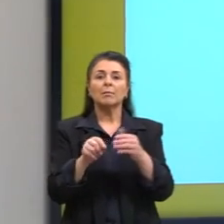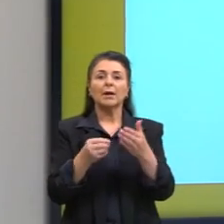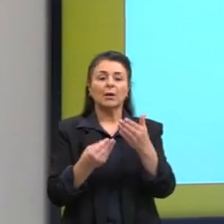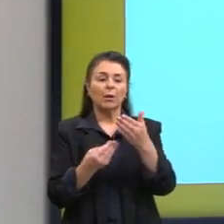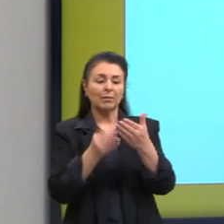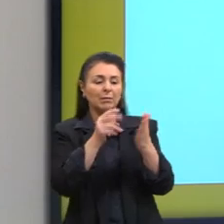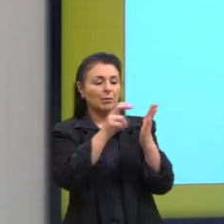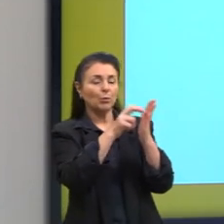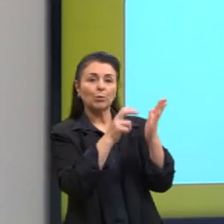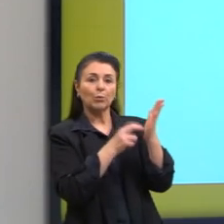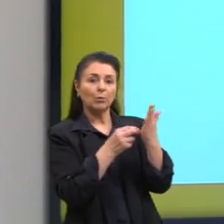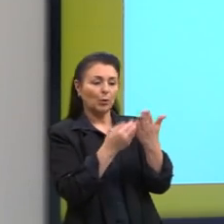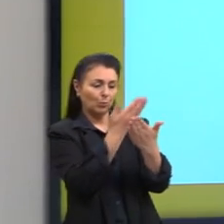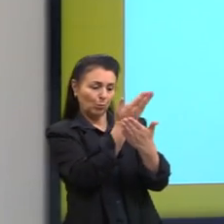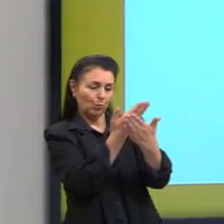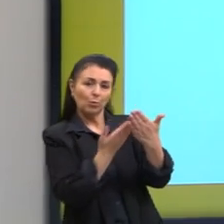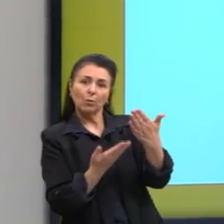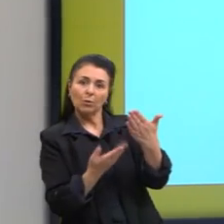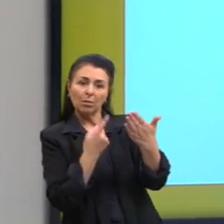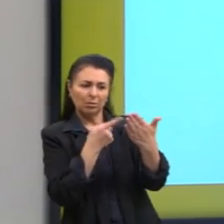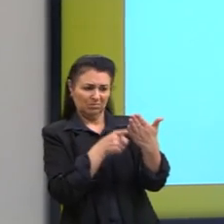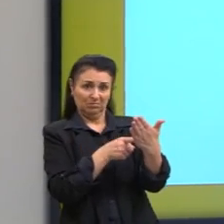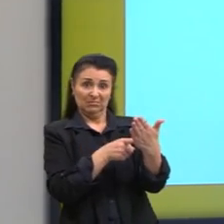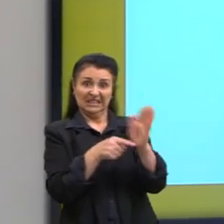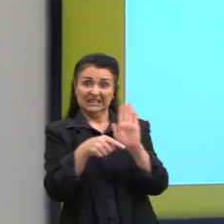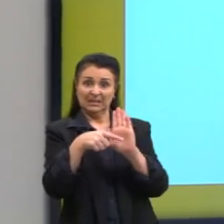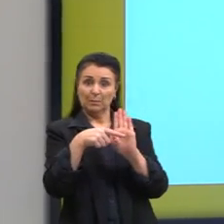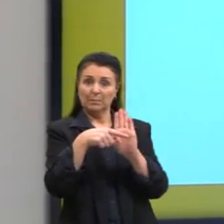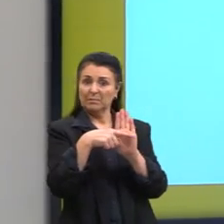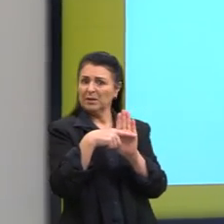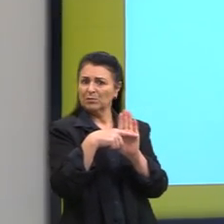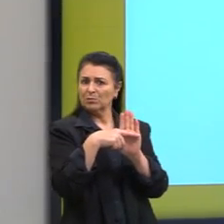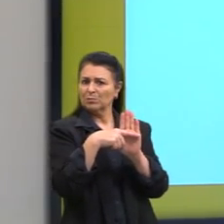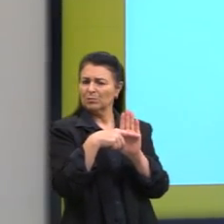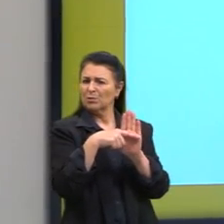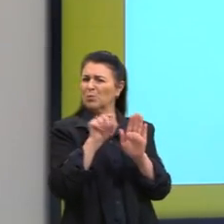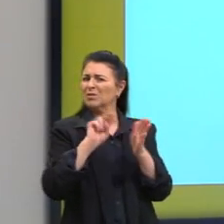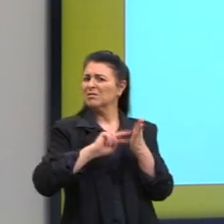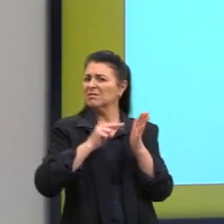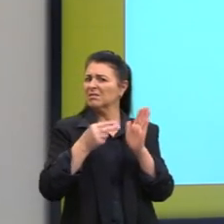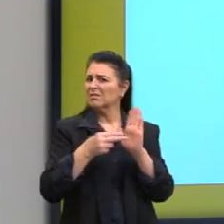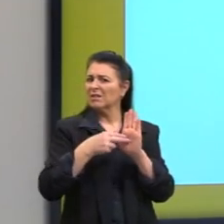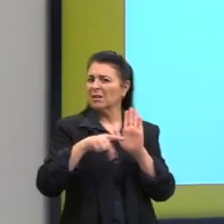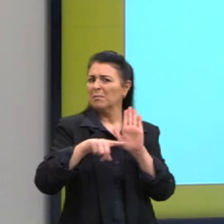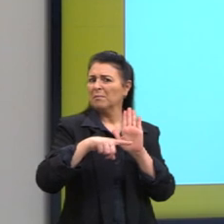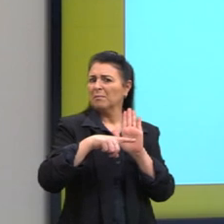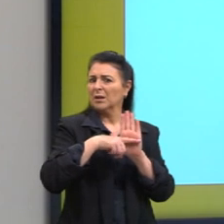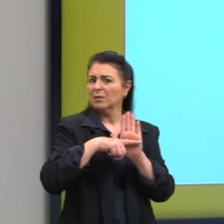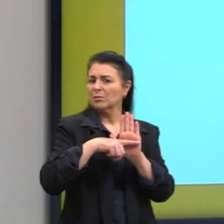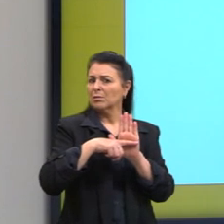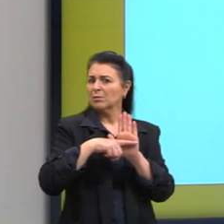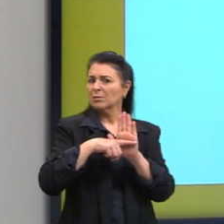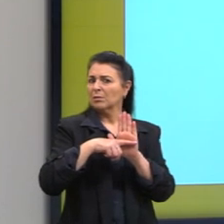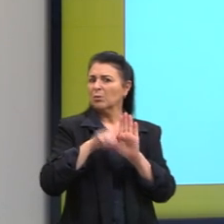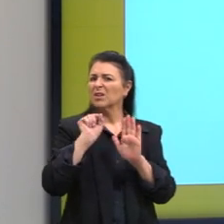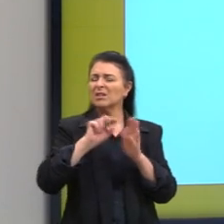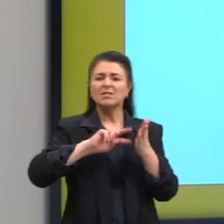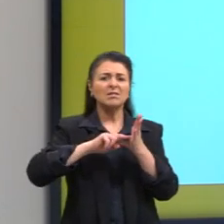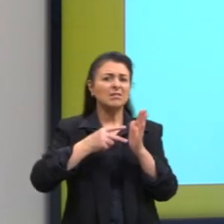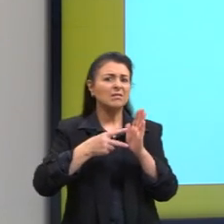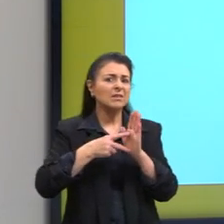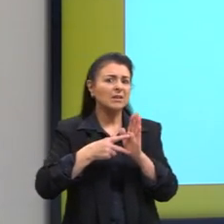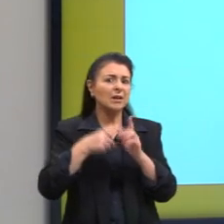quando a gente vai ver o saldo e identifica, então, um menos, então, aquele menos é um saldo negativo, ou seja, um saldo